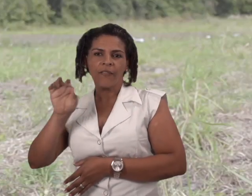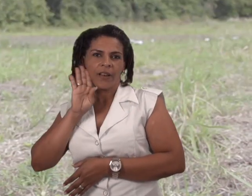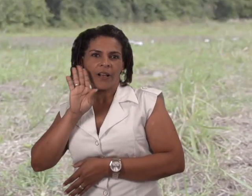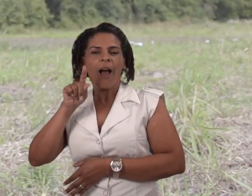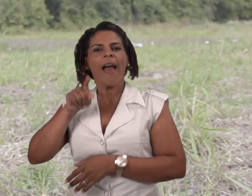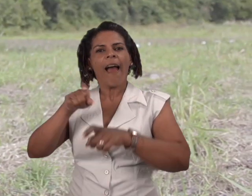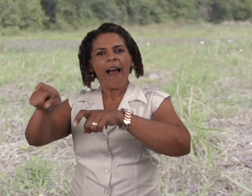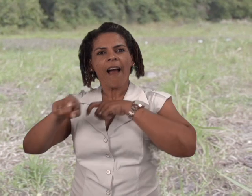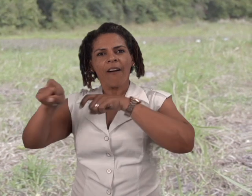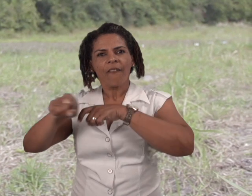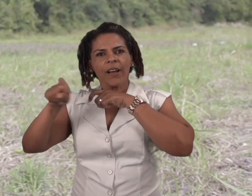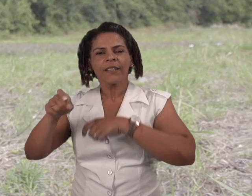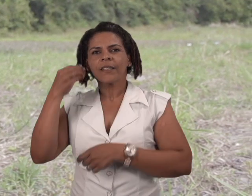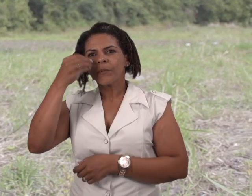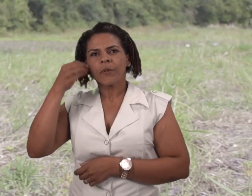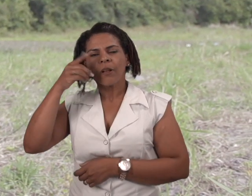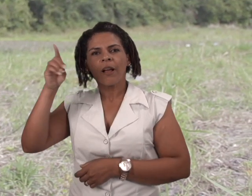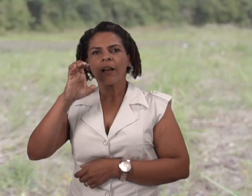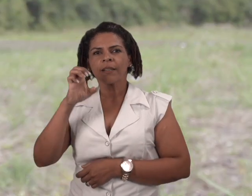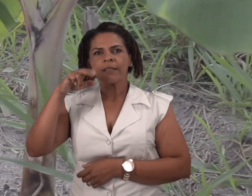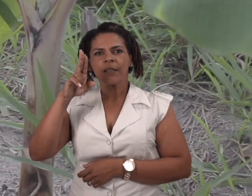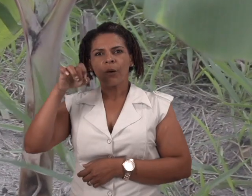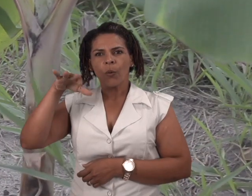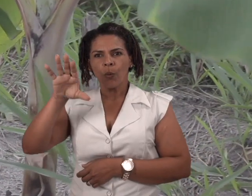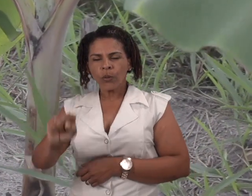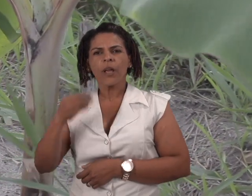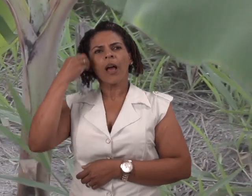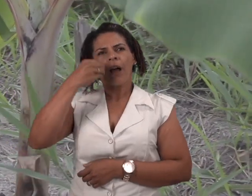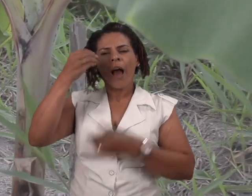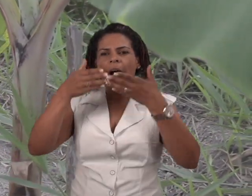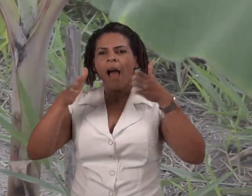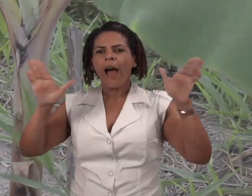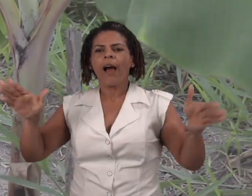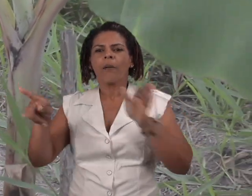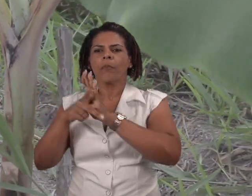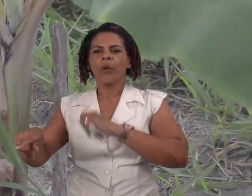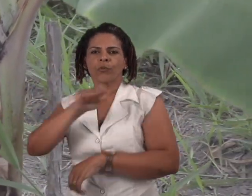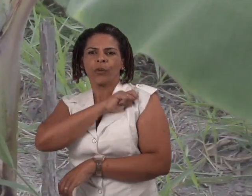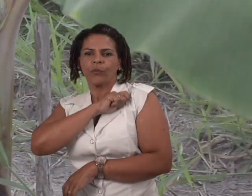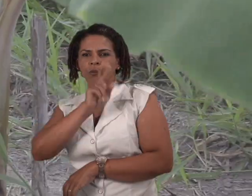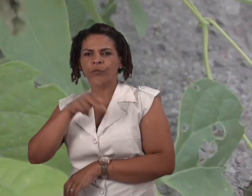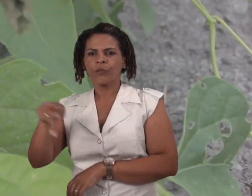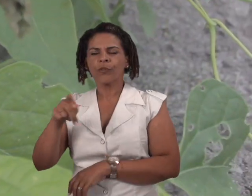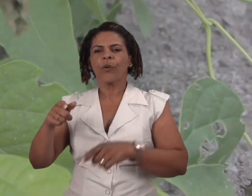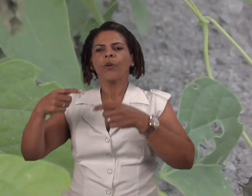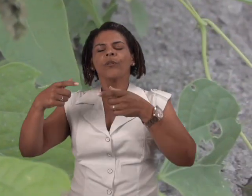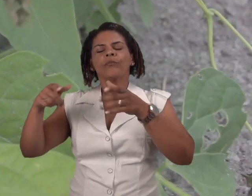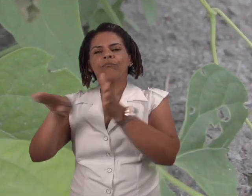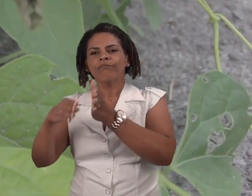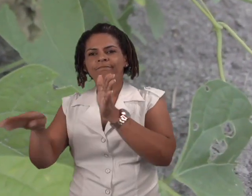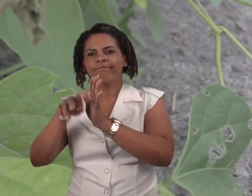Essa é a área da Fazenda Experimental do CUNES, um grande laboratório a céu aberto disponível para estudantes e